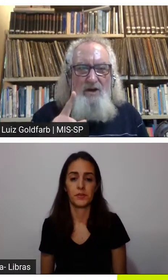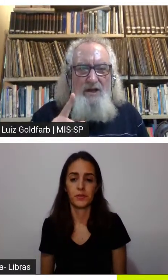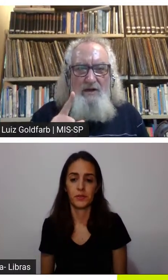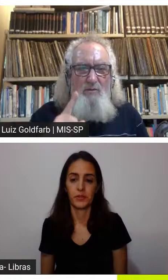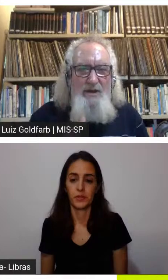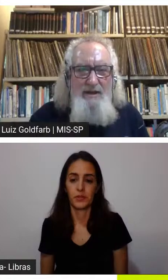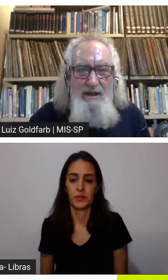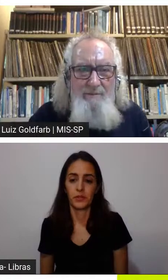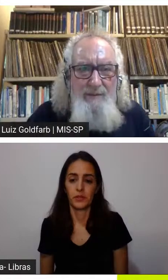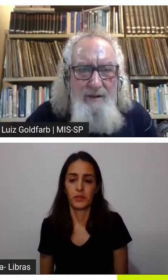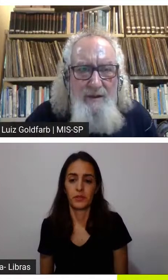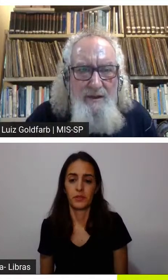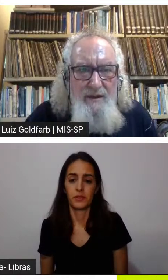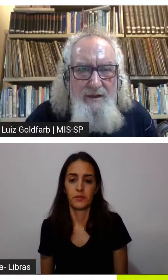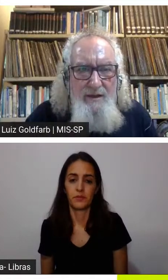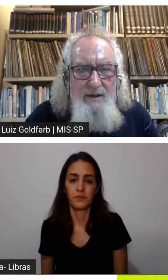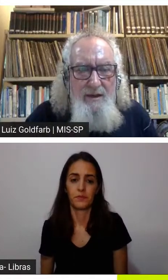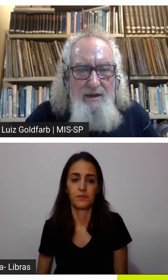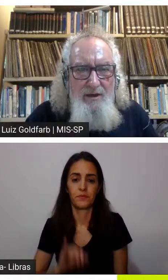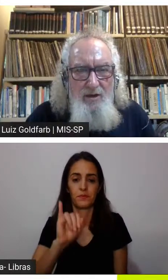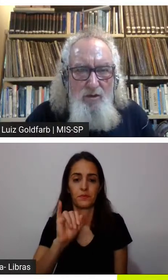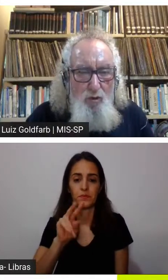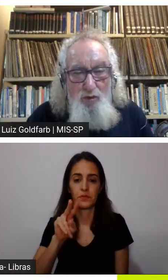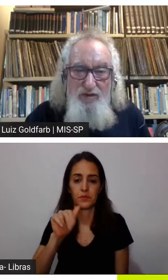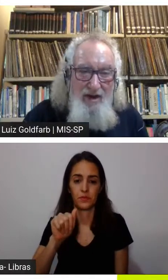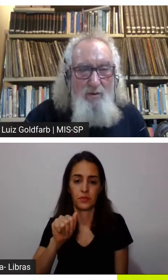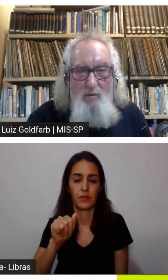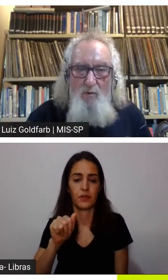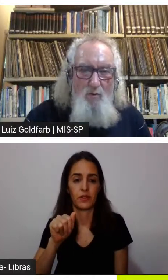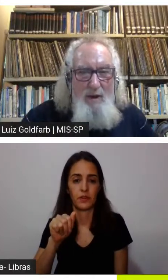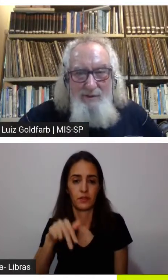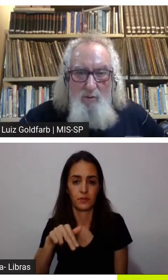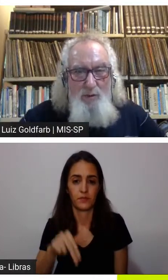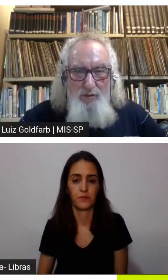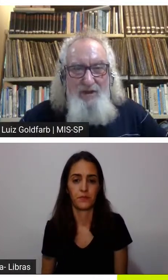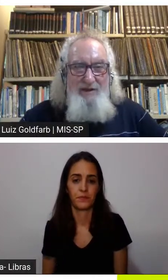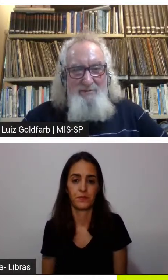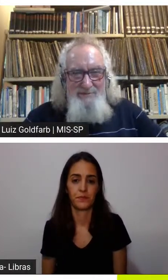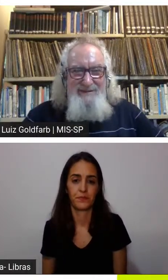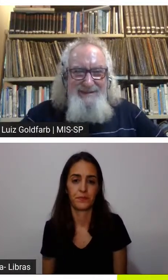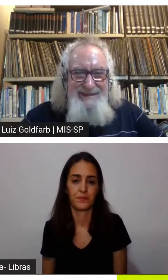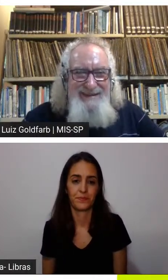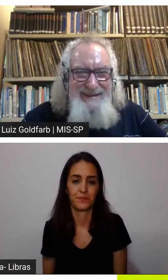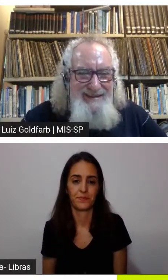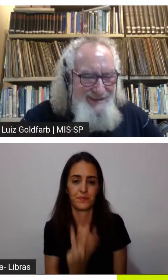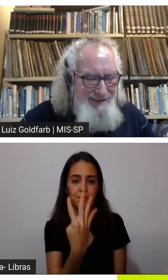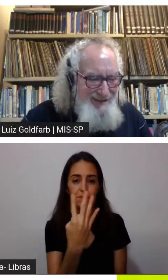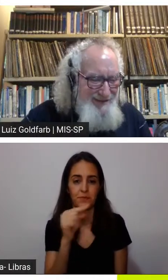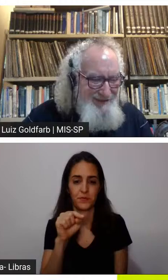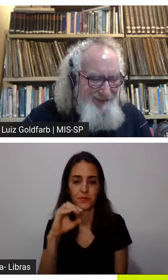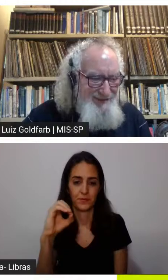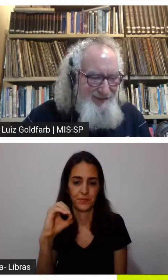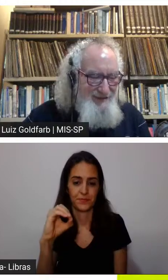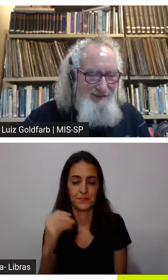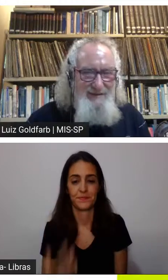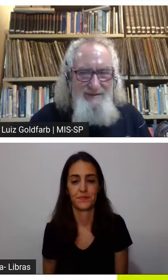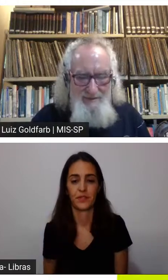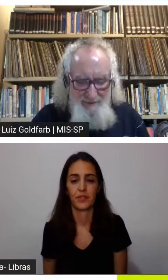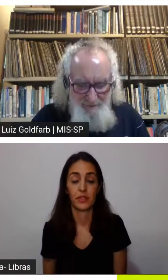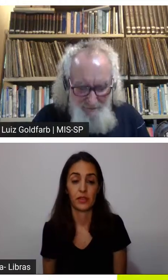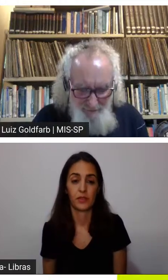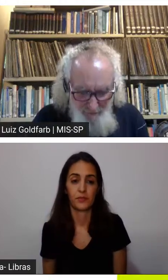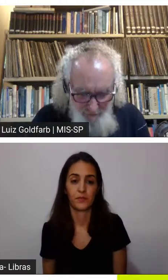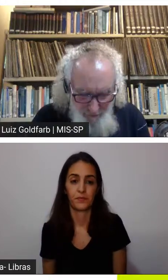Ivan quer comentar? Sim até fazer o 4.0 4.0 eu